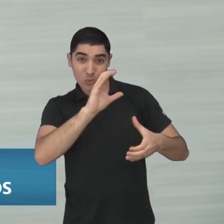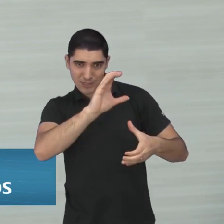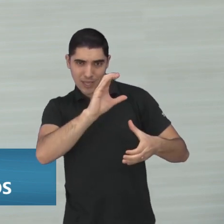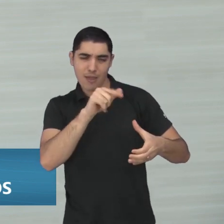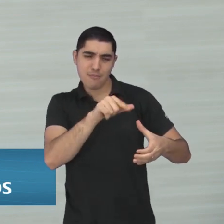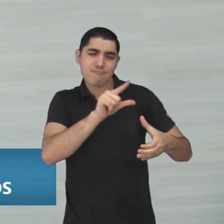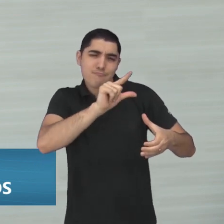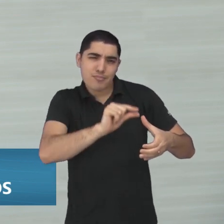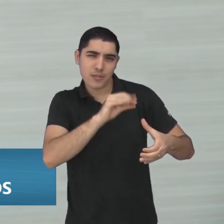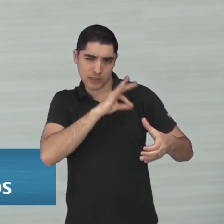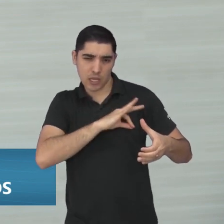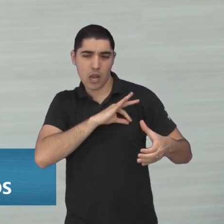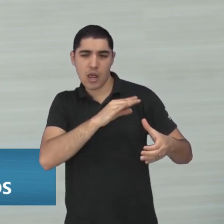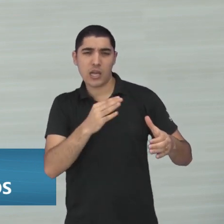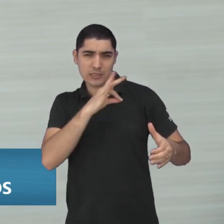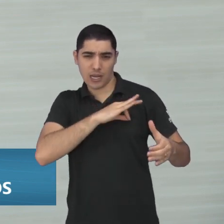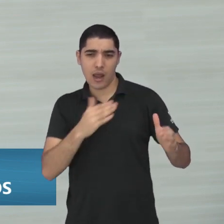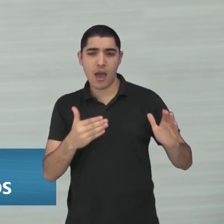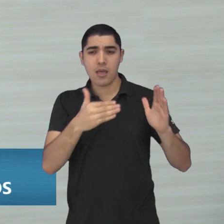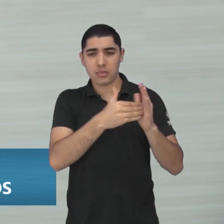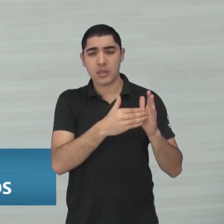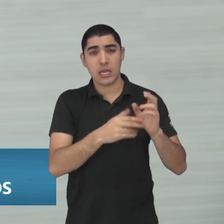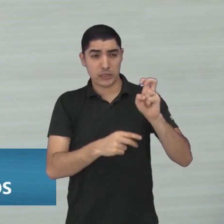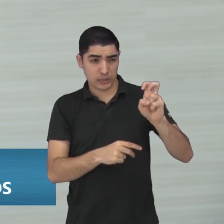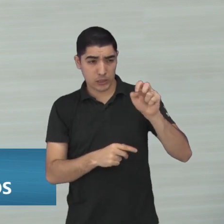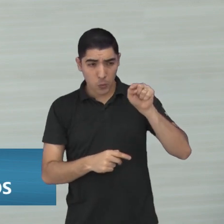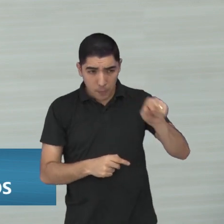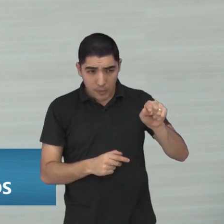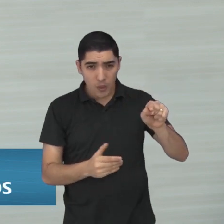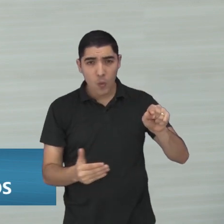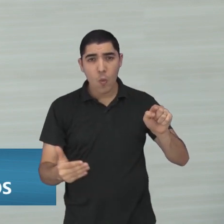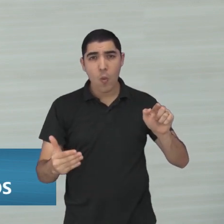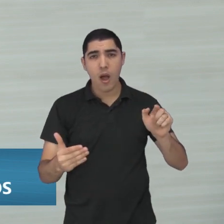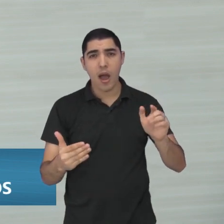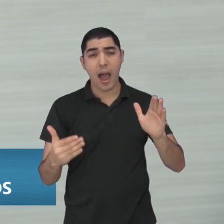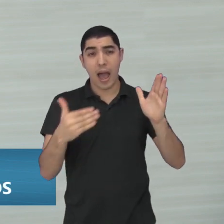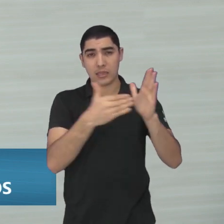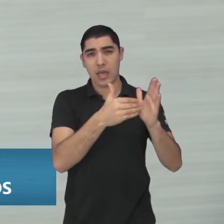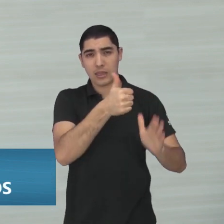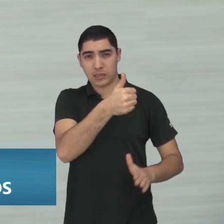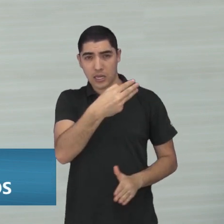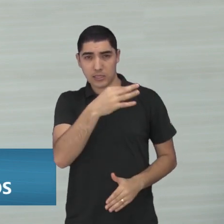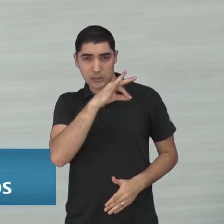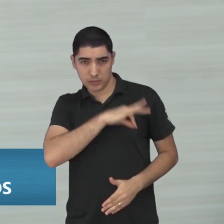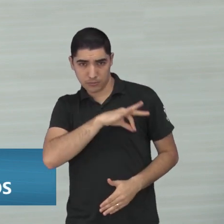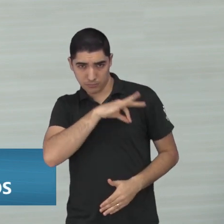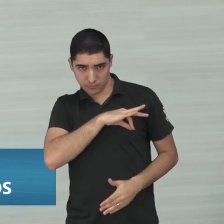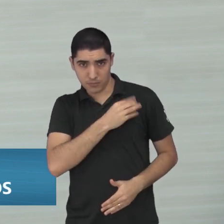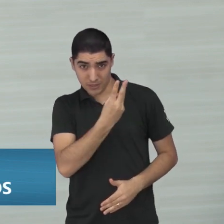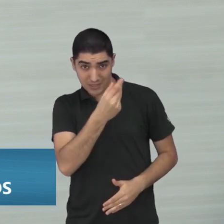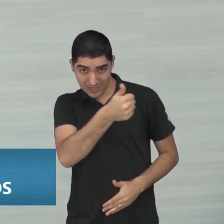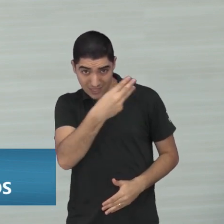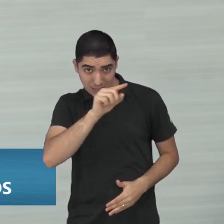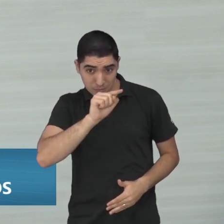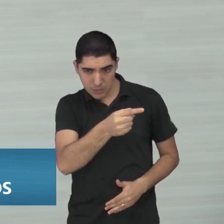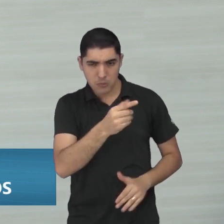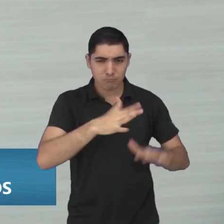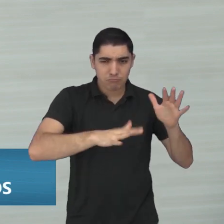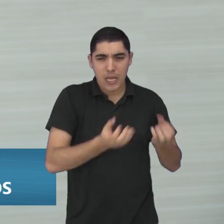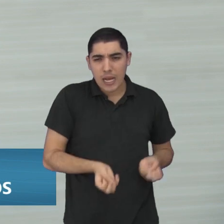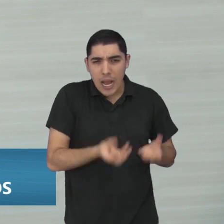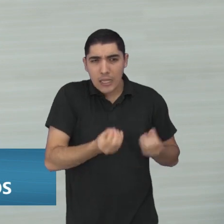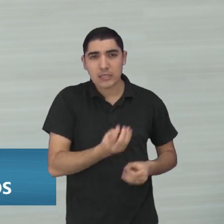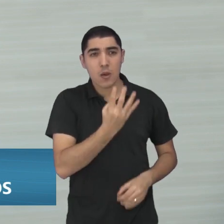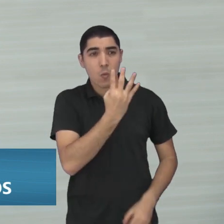classe C, com renda familiar mensal entre 5 mil e 13 mil reais, o gasto estimado varia